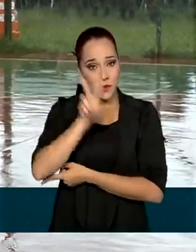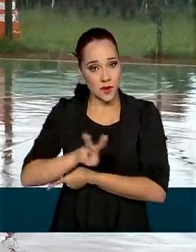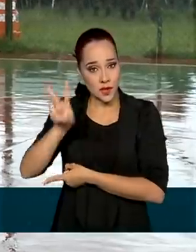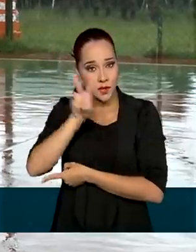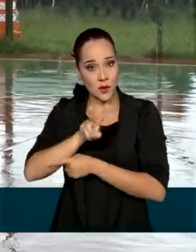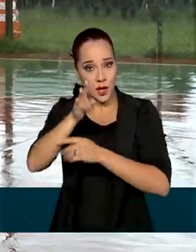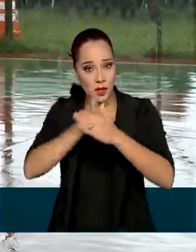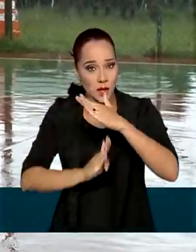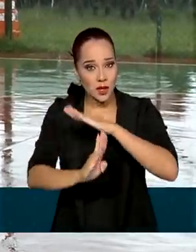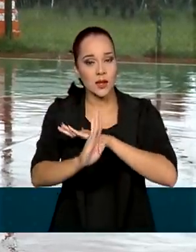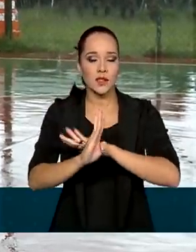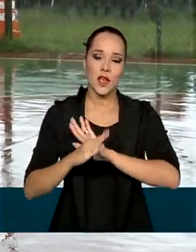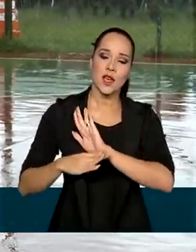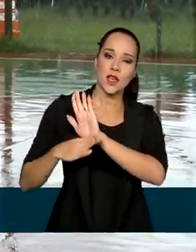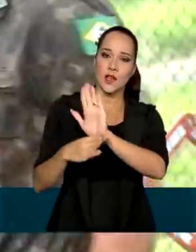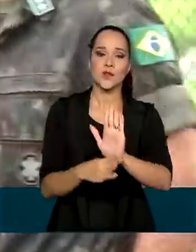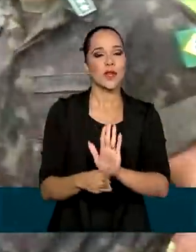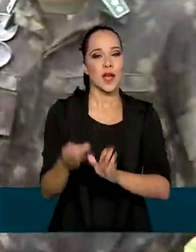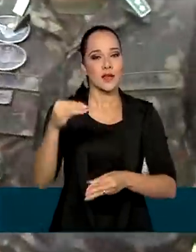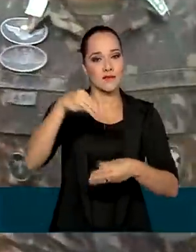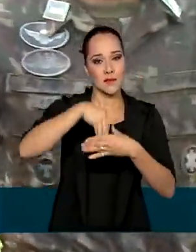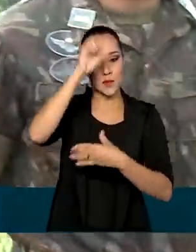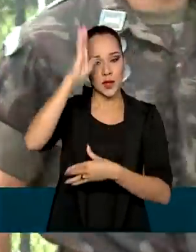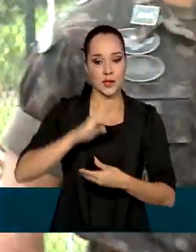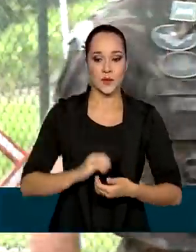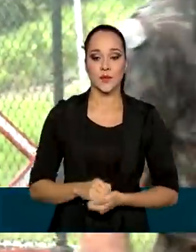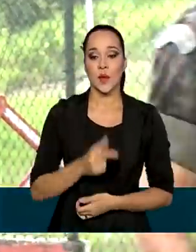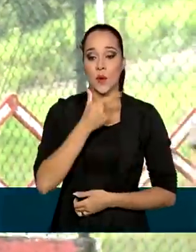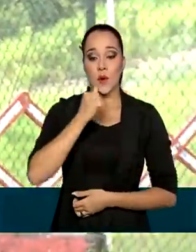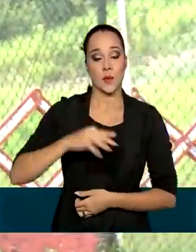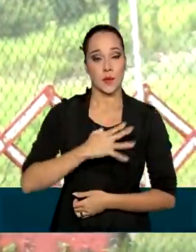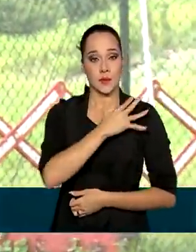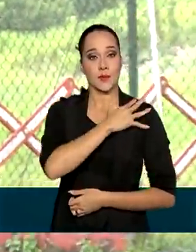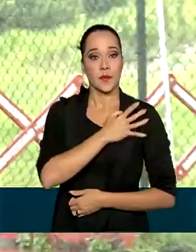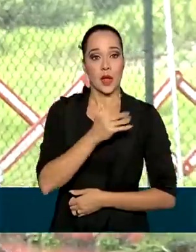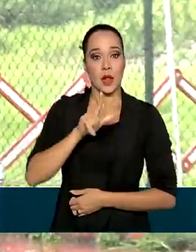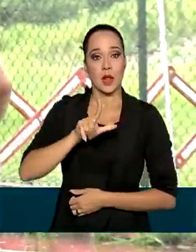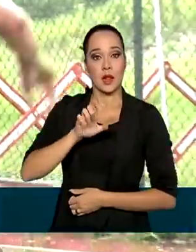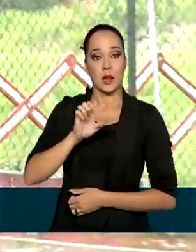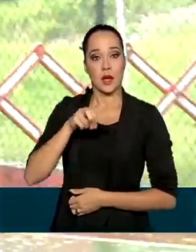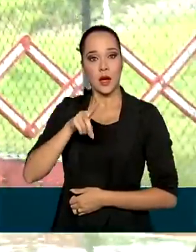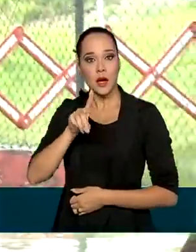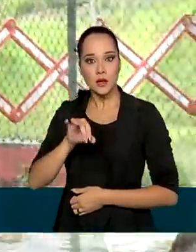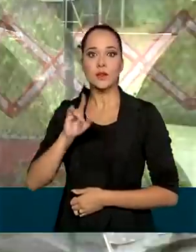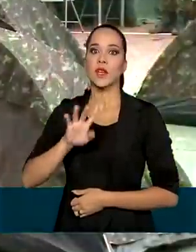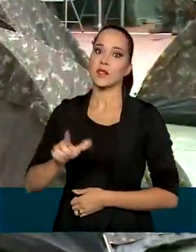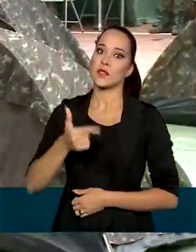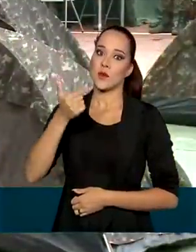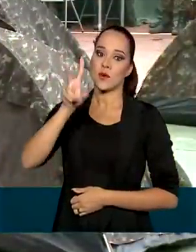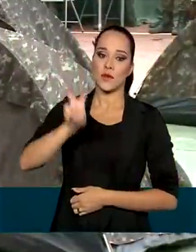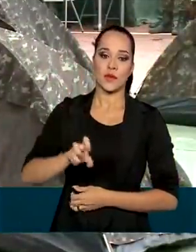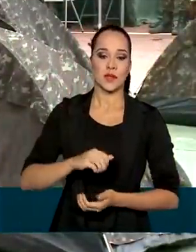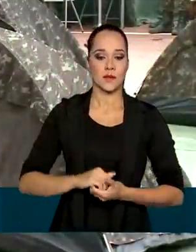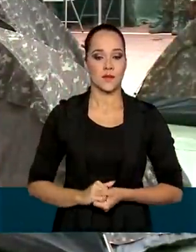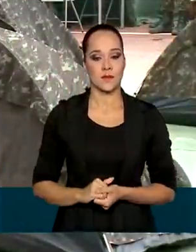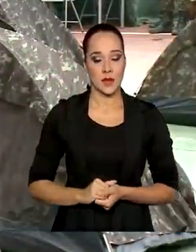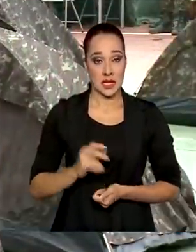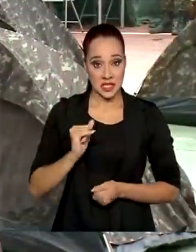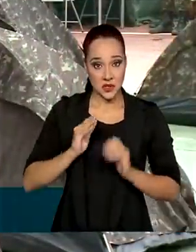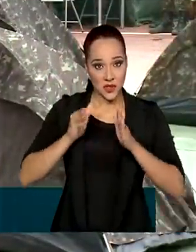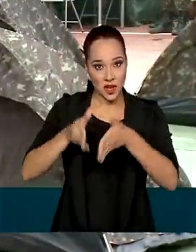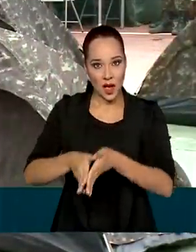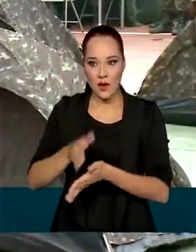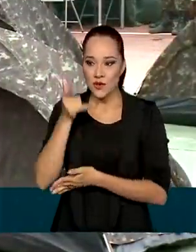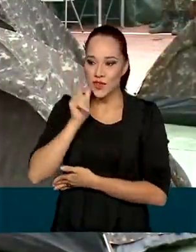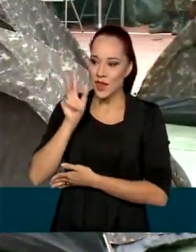e ajudar na interiorização deles. O sargento Leandro vai participar pela segunda vez. Você chegar lá, poder